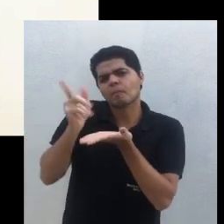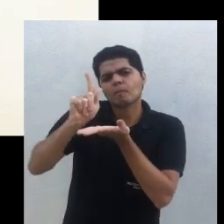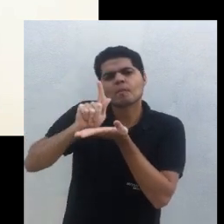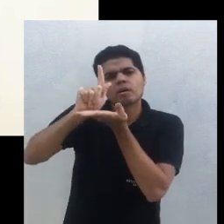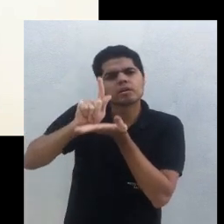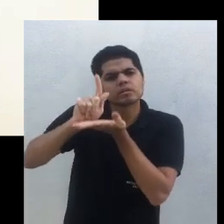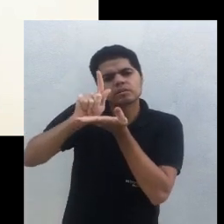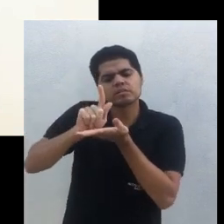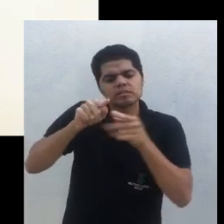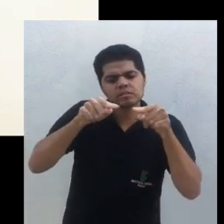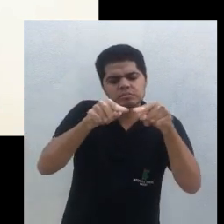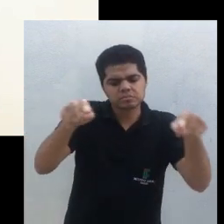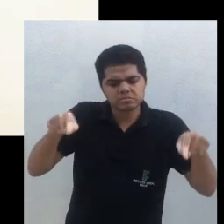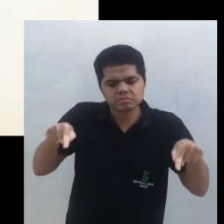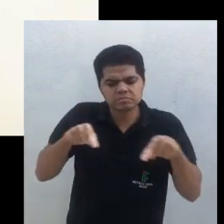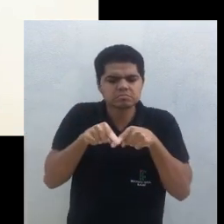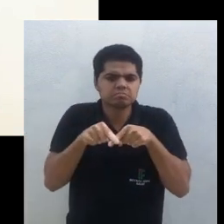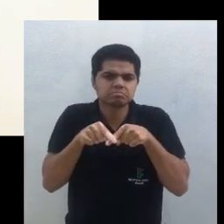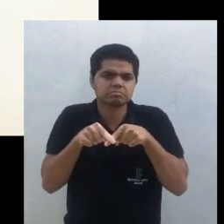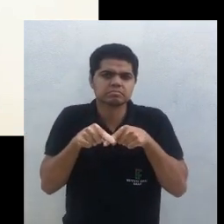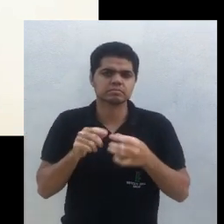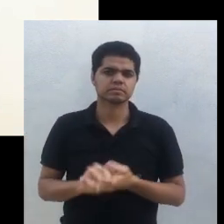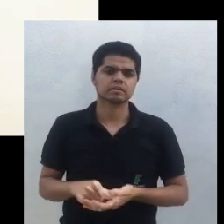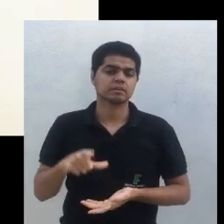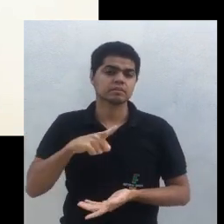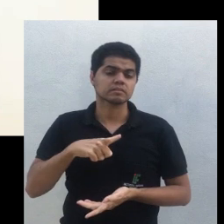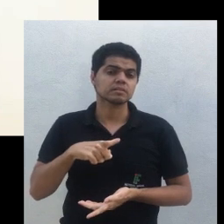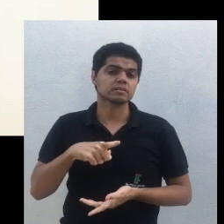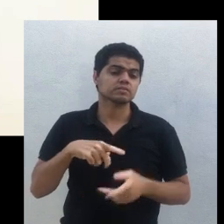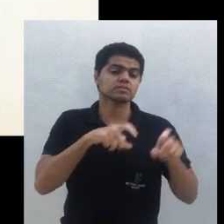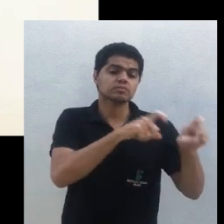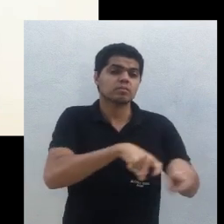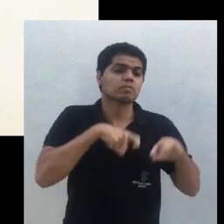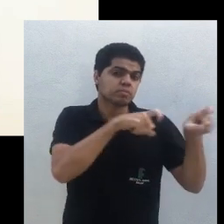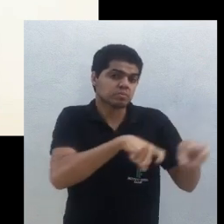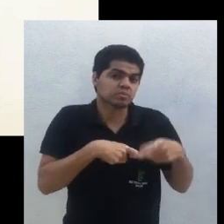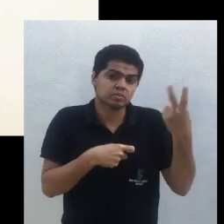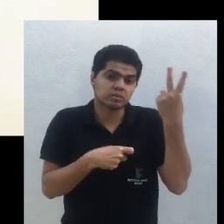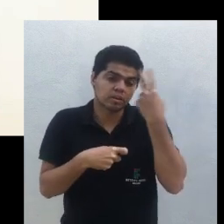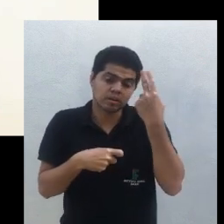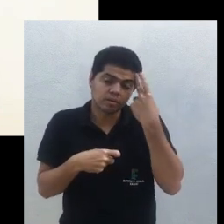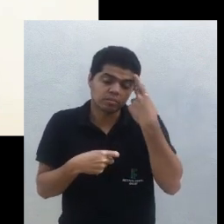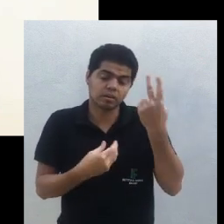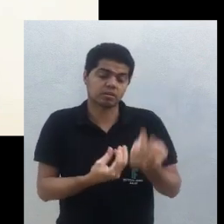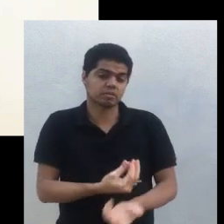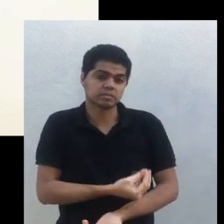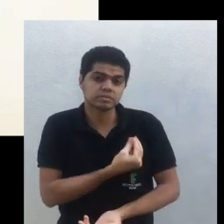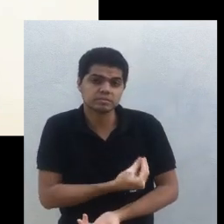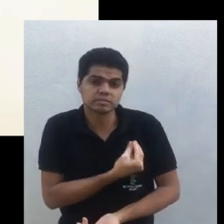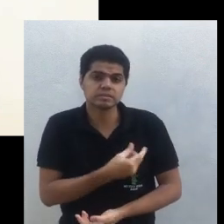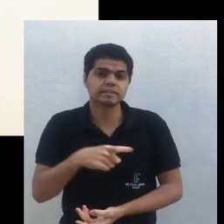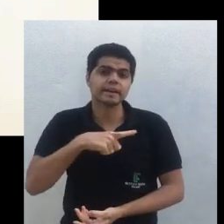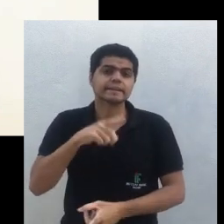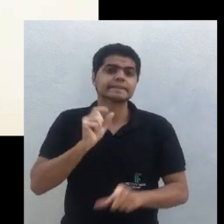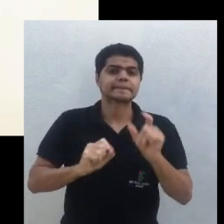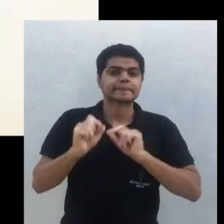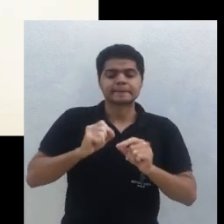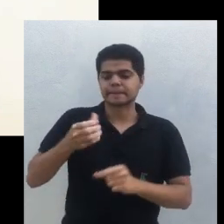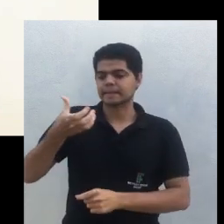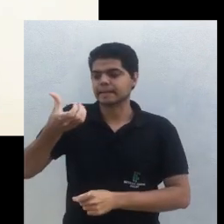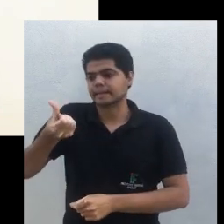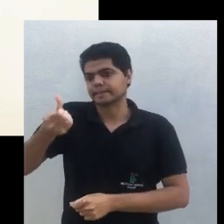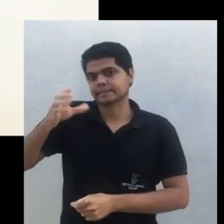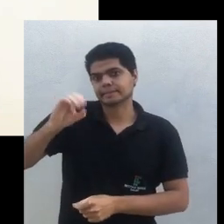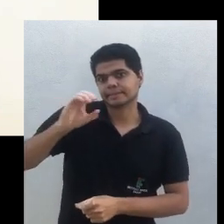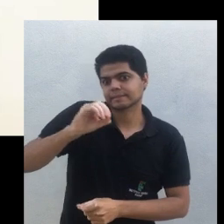simples todo ano aqui não por quê? porque o sistema fez a ciclagem né mas a gente aprofundar